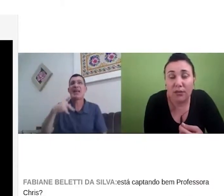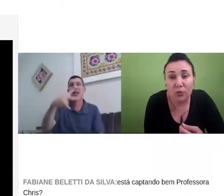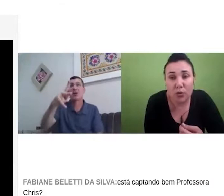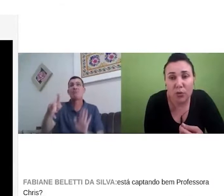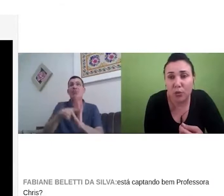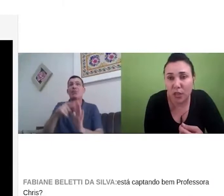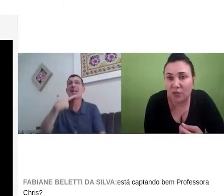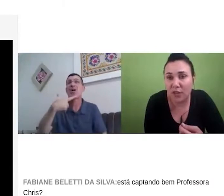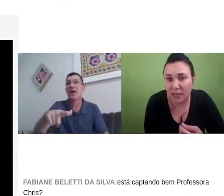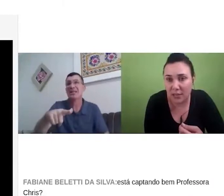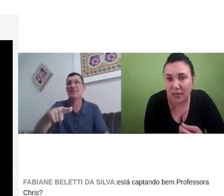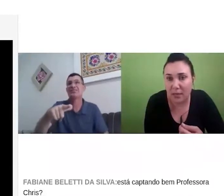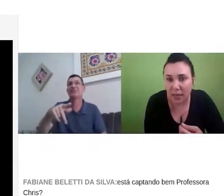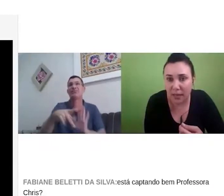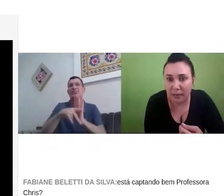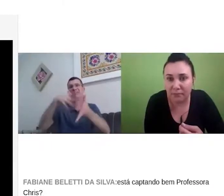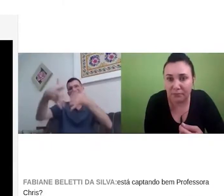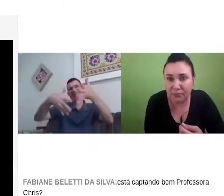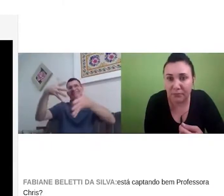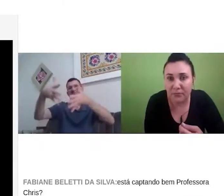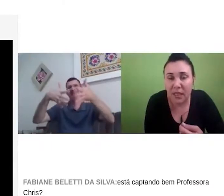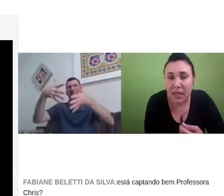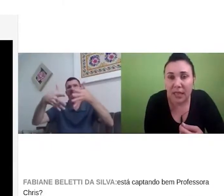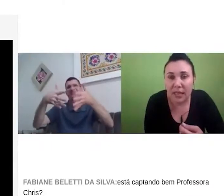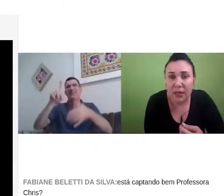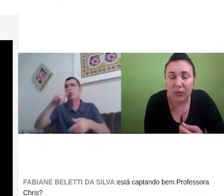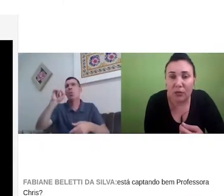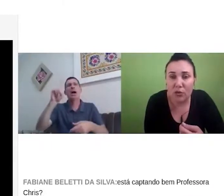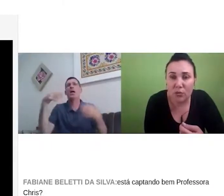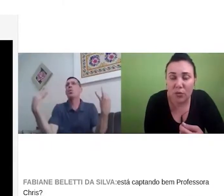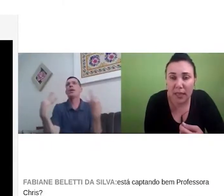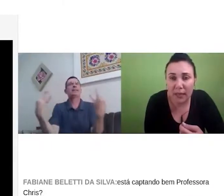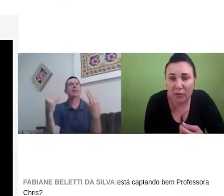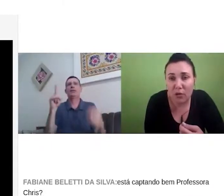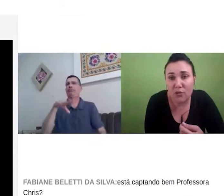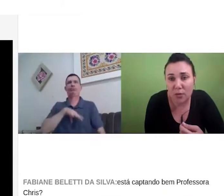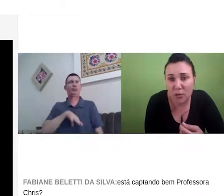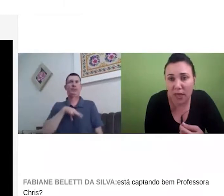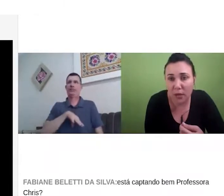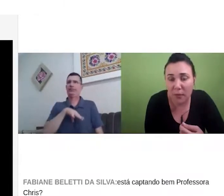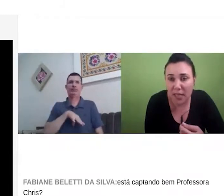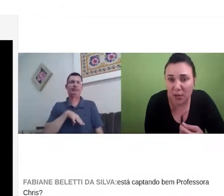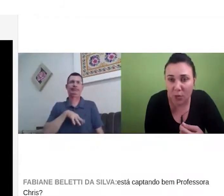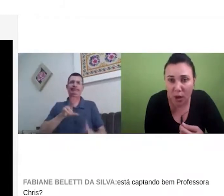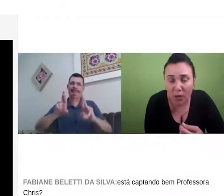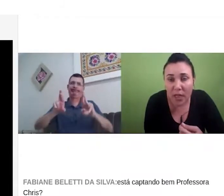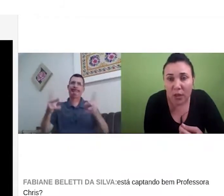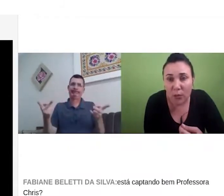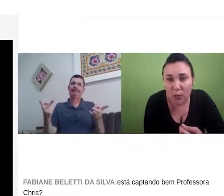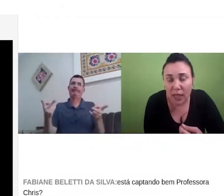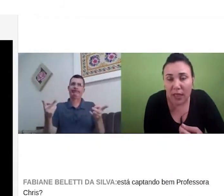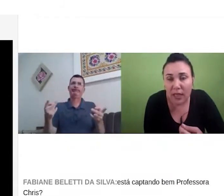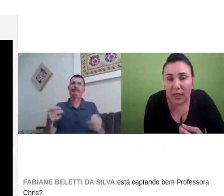duas culturas diferentes também, né? Então, nós usamos uma língua mais visual